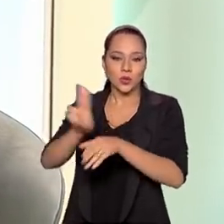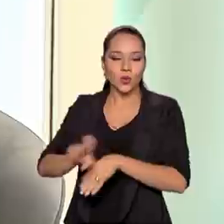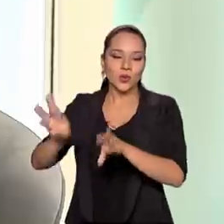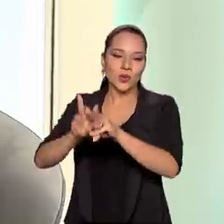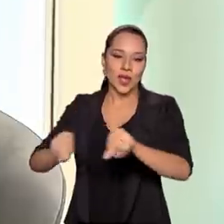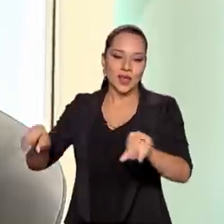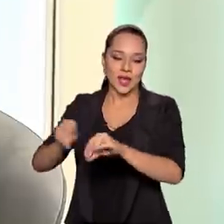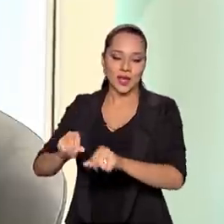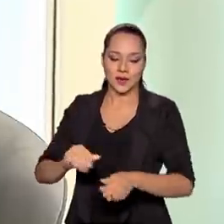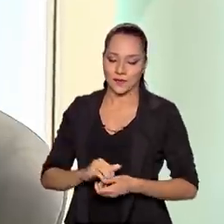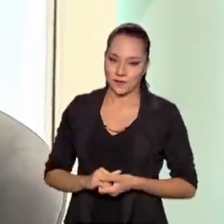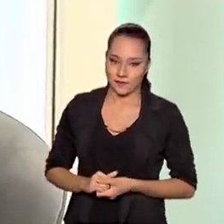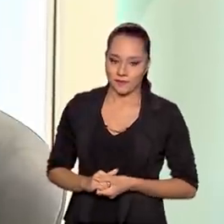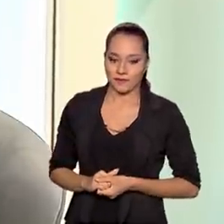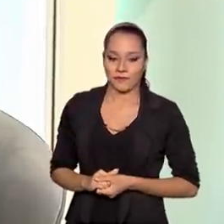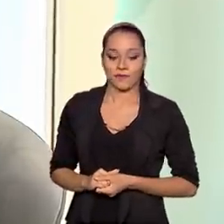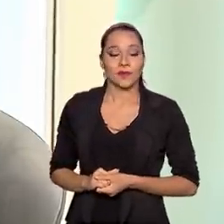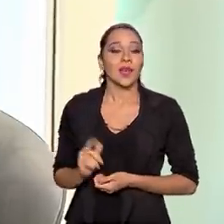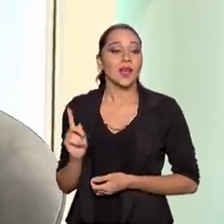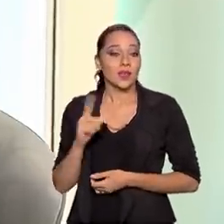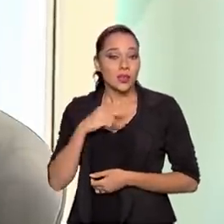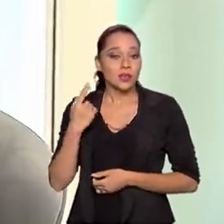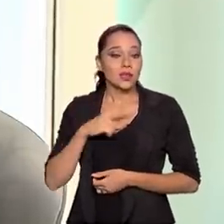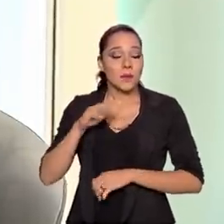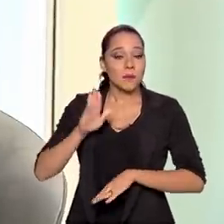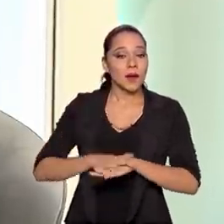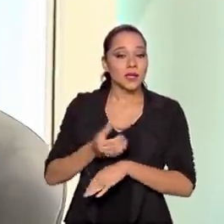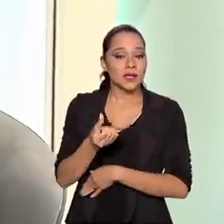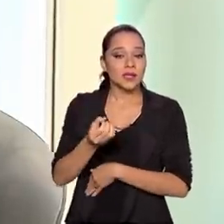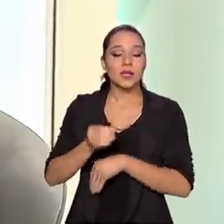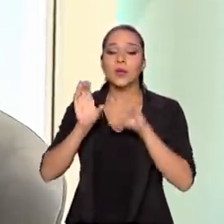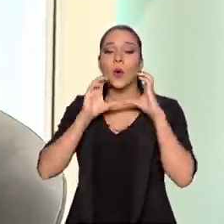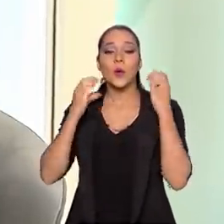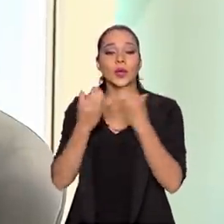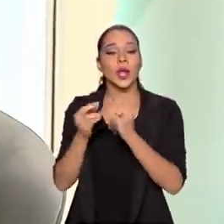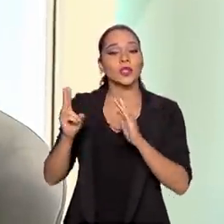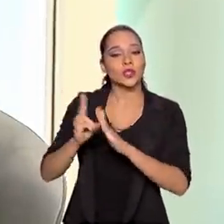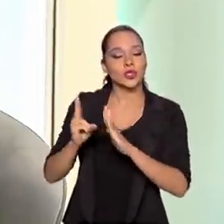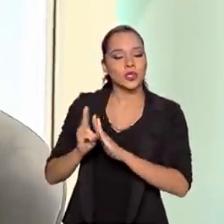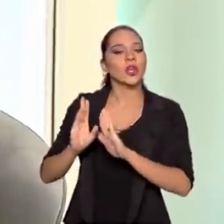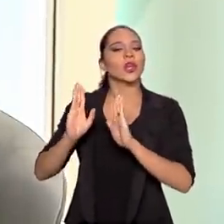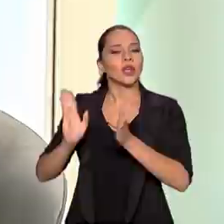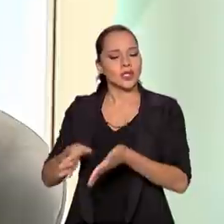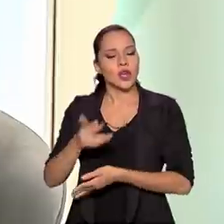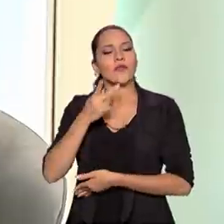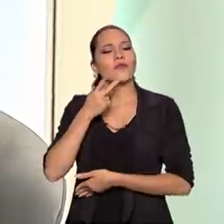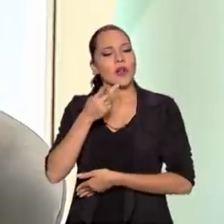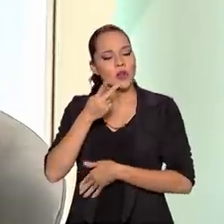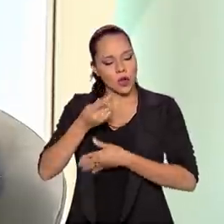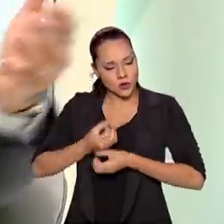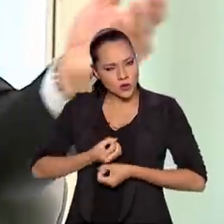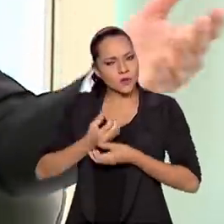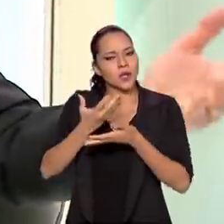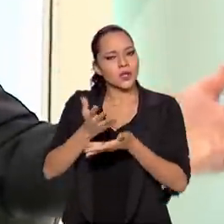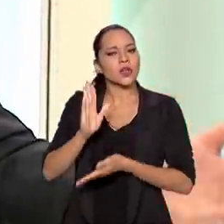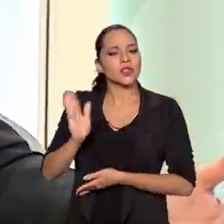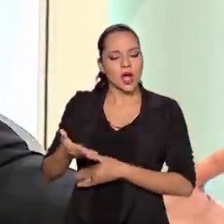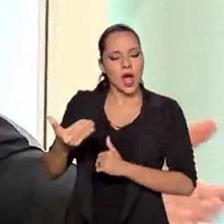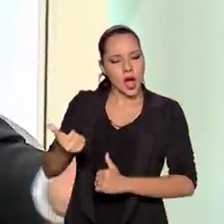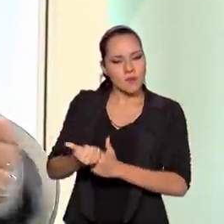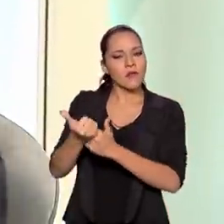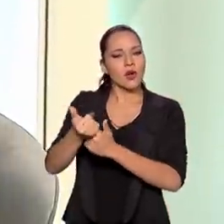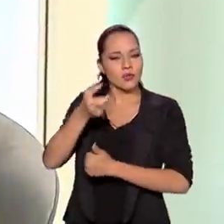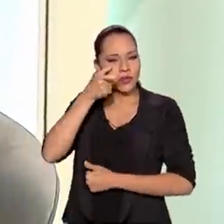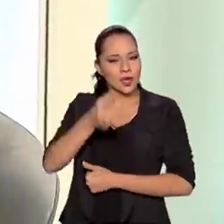da sua terra. E nós temos mais de 60 comunidades indígenas que já manifestaram expressamente apoio